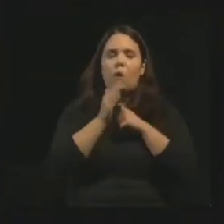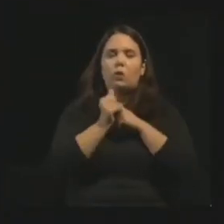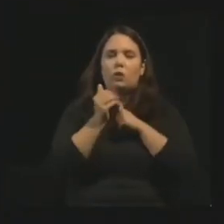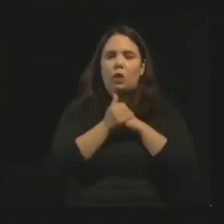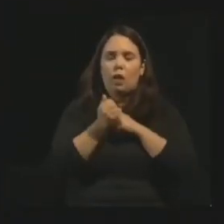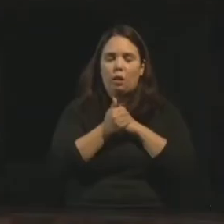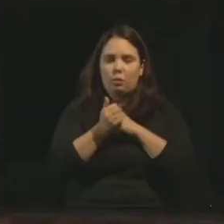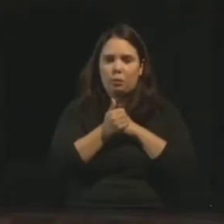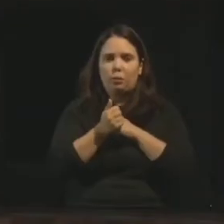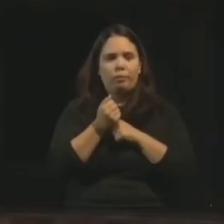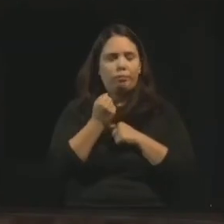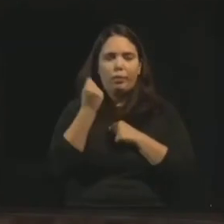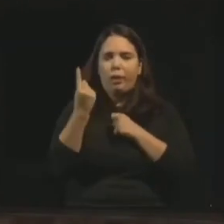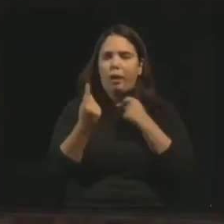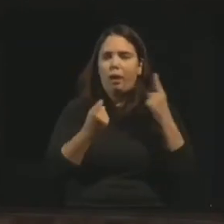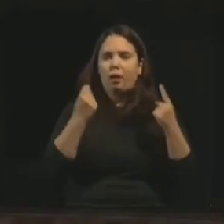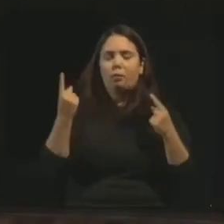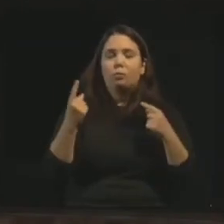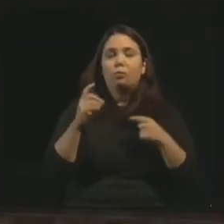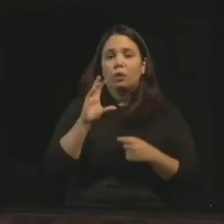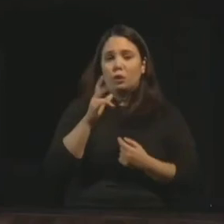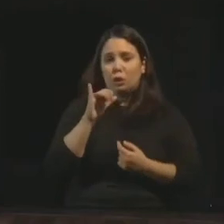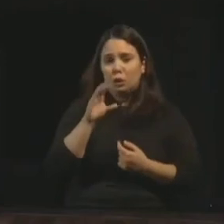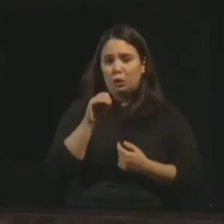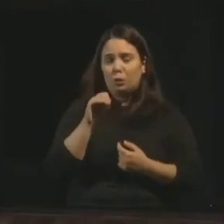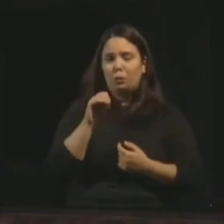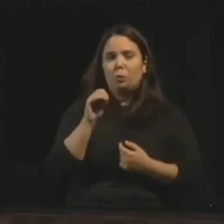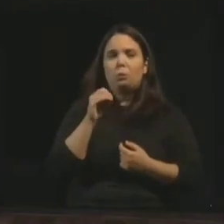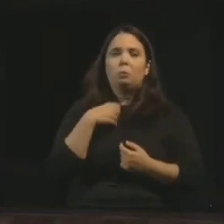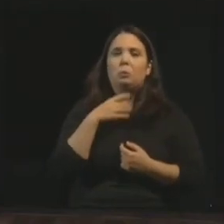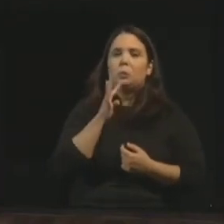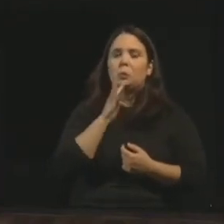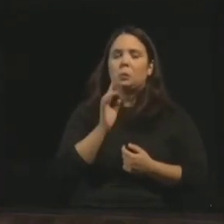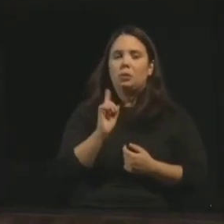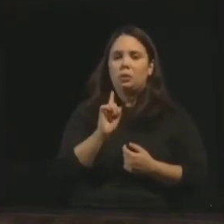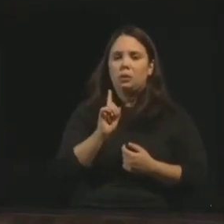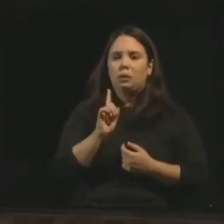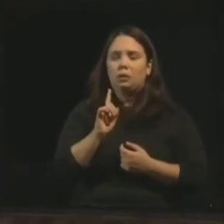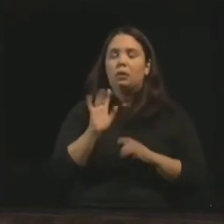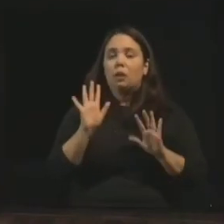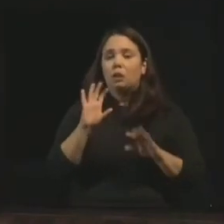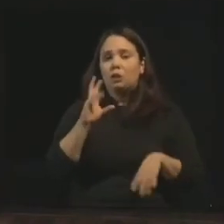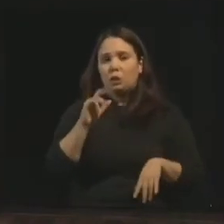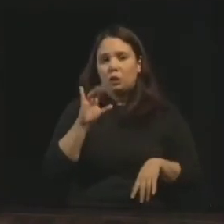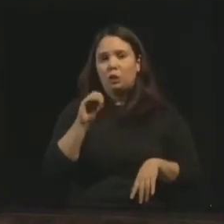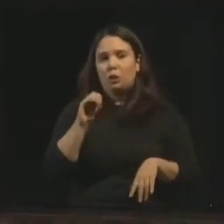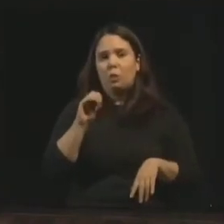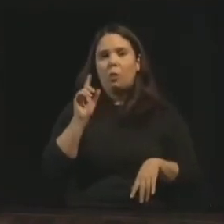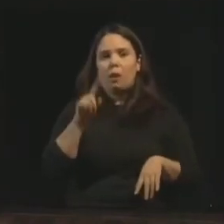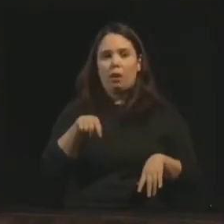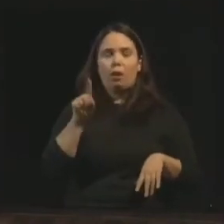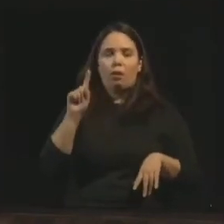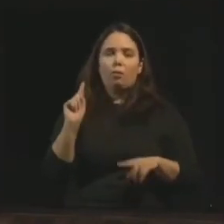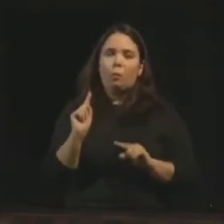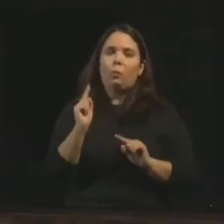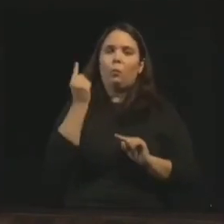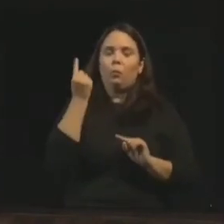Raros. Como Chico Xavier, eu não conheci nenhum ainda. Aliás, Chico realmente era excepcional.